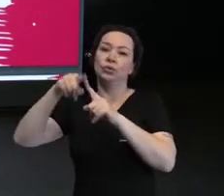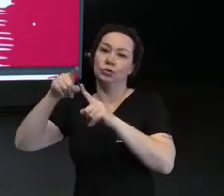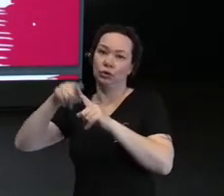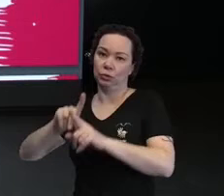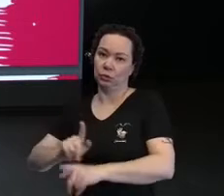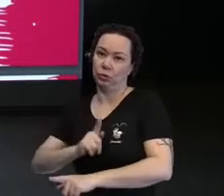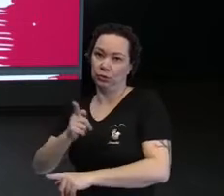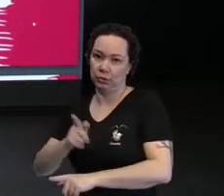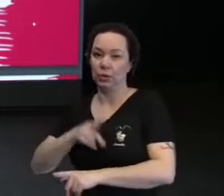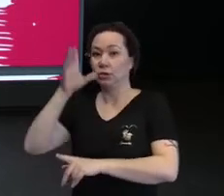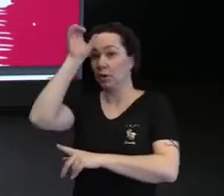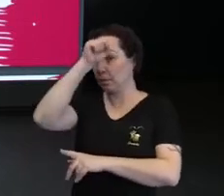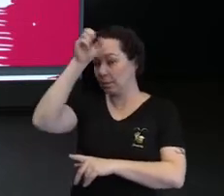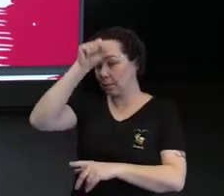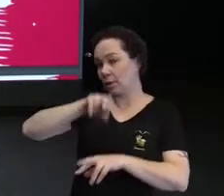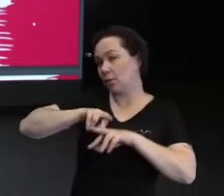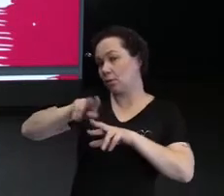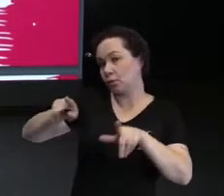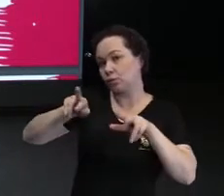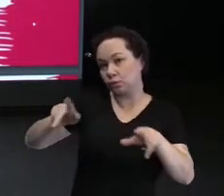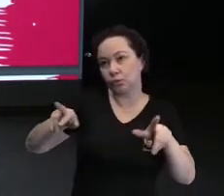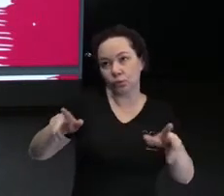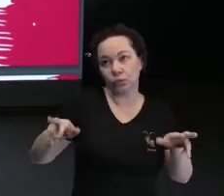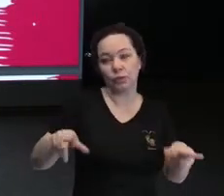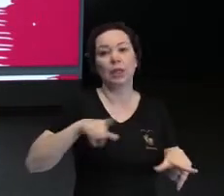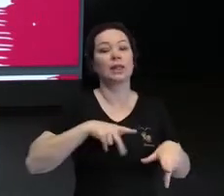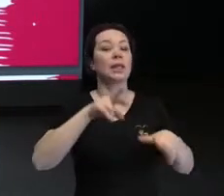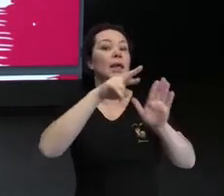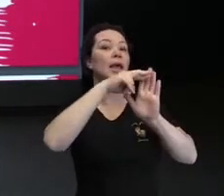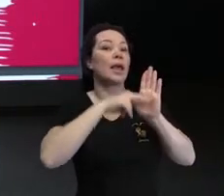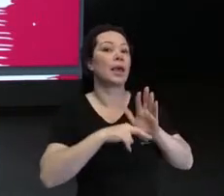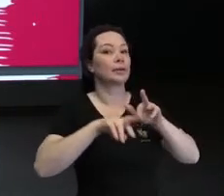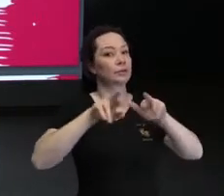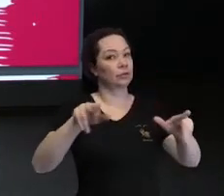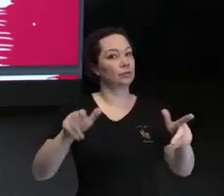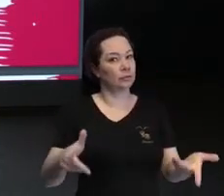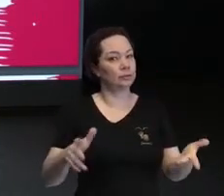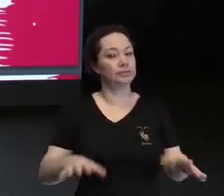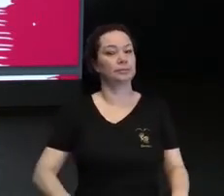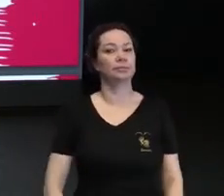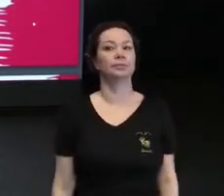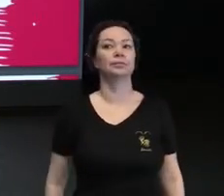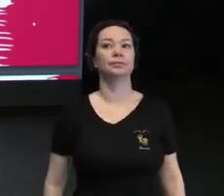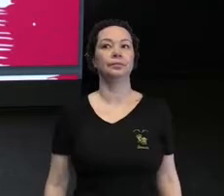aprender outros vocabulários, ter outras regras gramaticais e assim por diante.